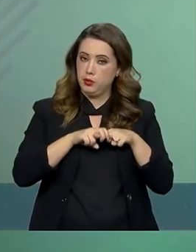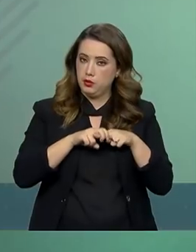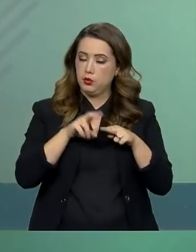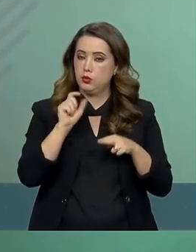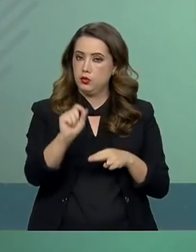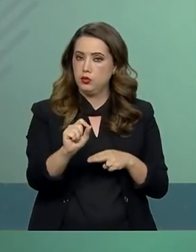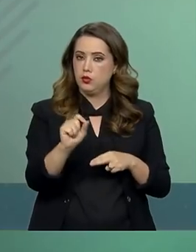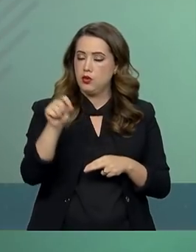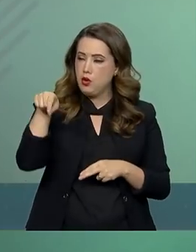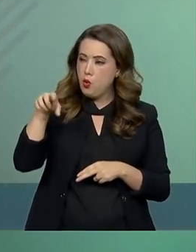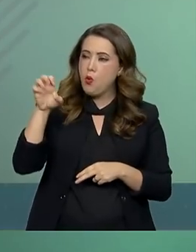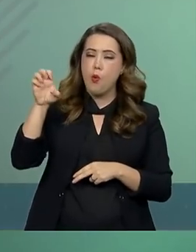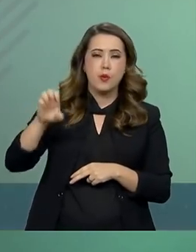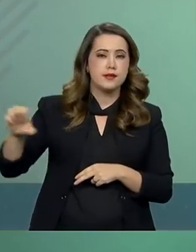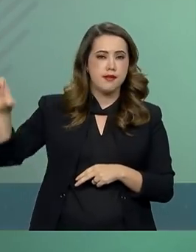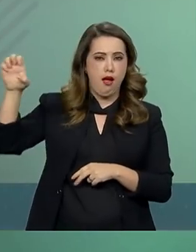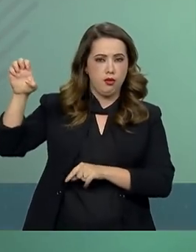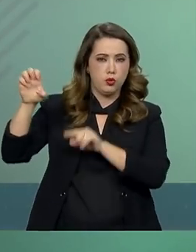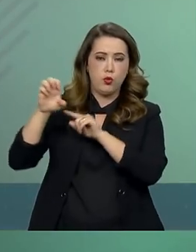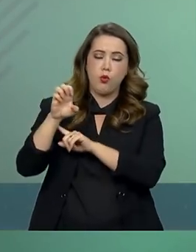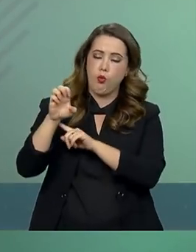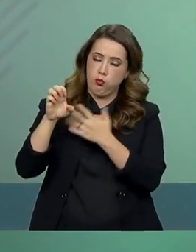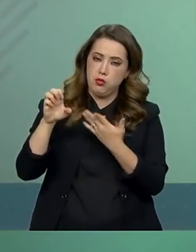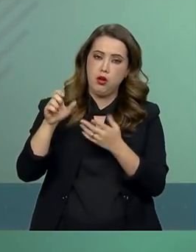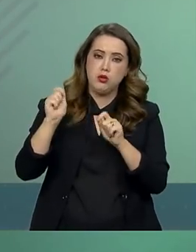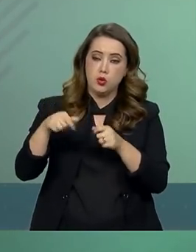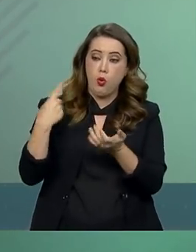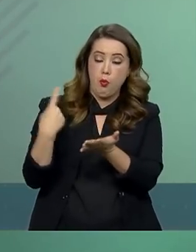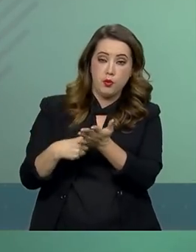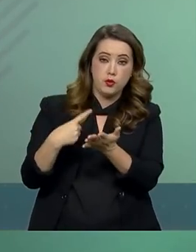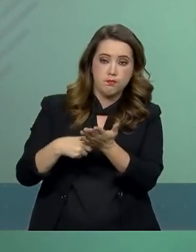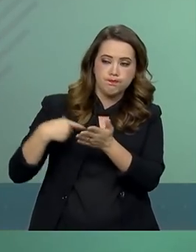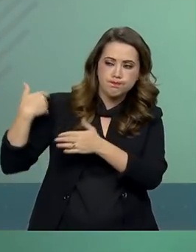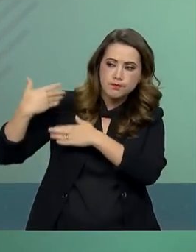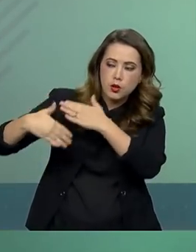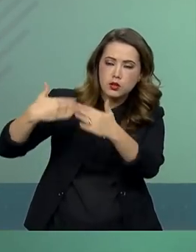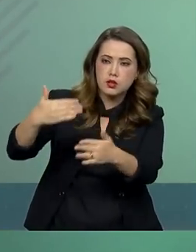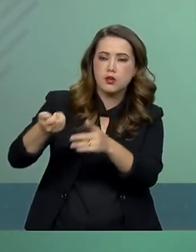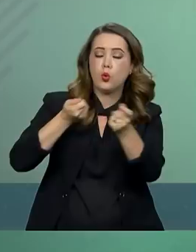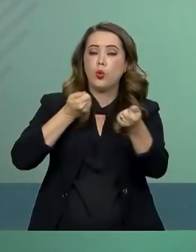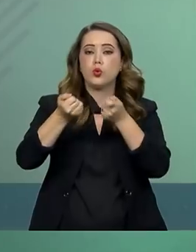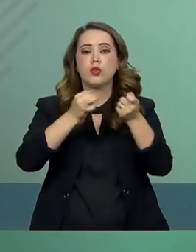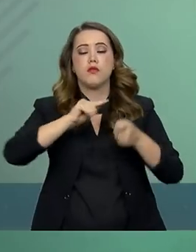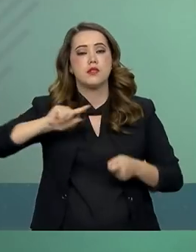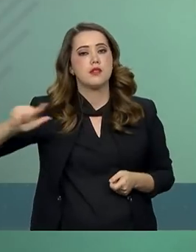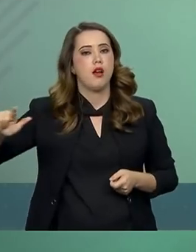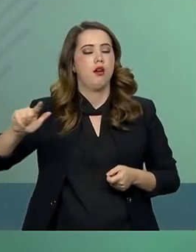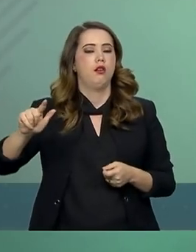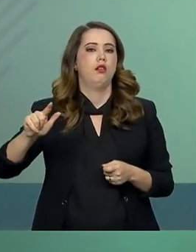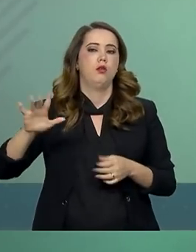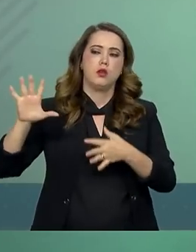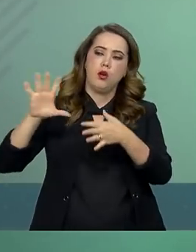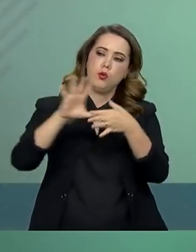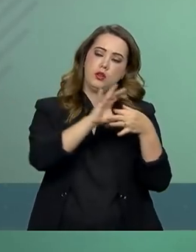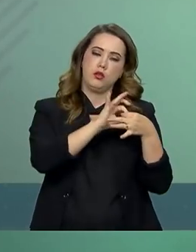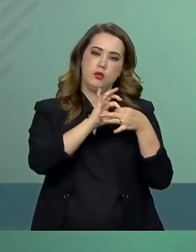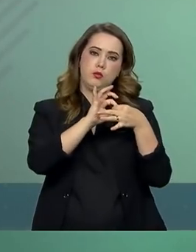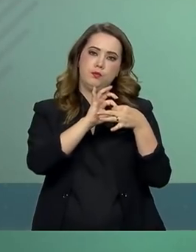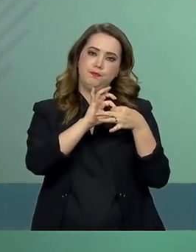o ente se compromete com uma trajetória de ajuste fiscal e a União